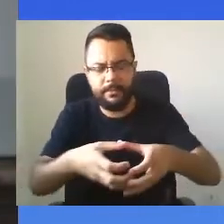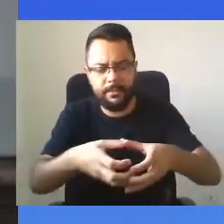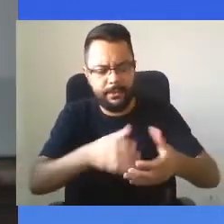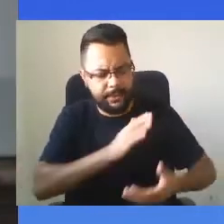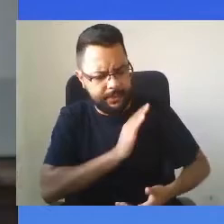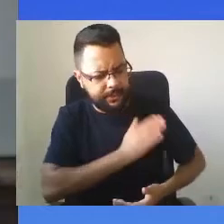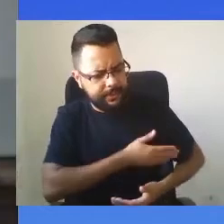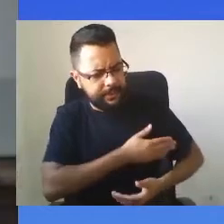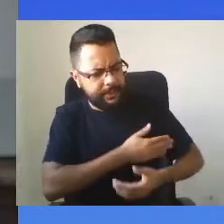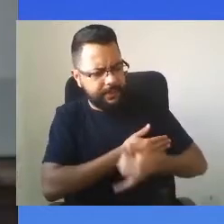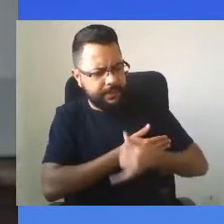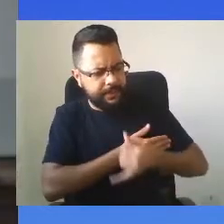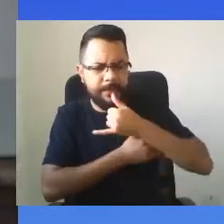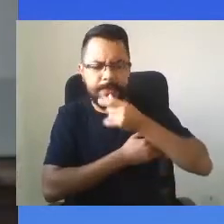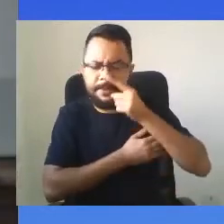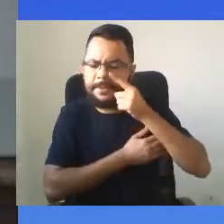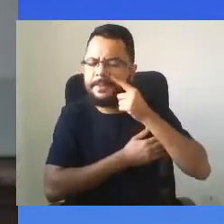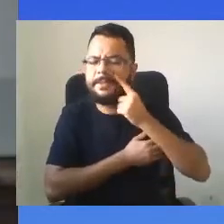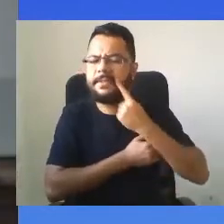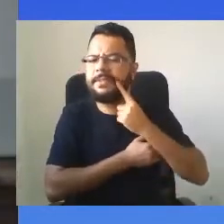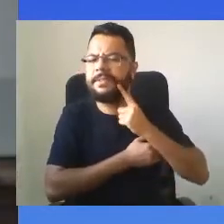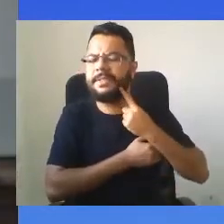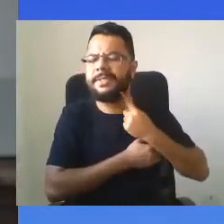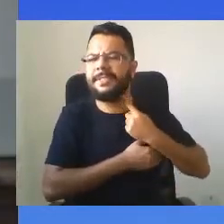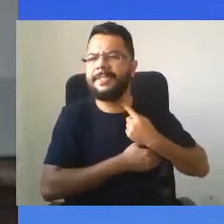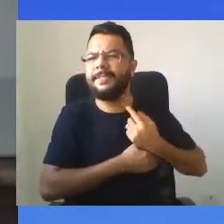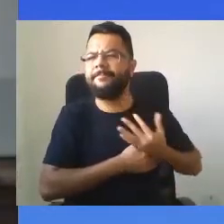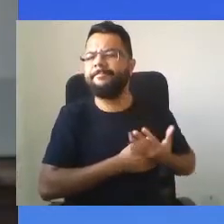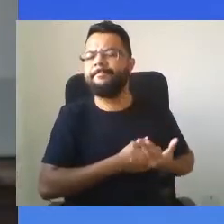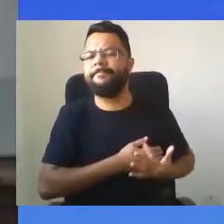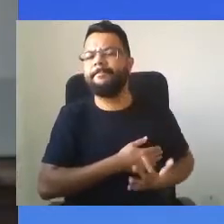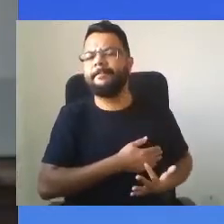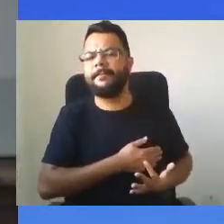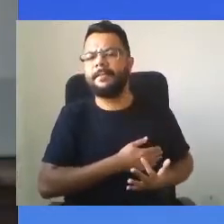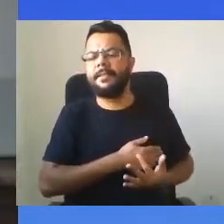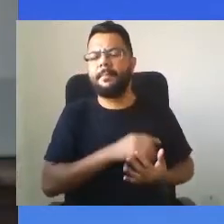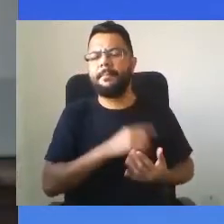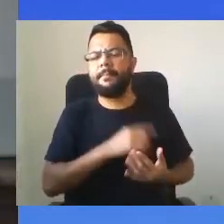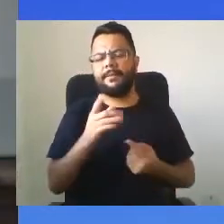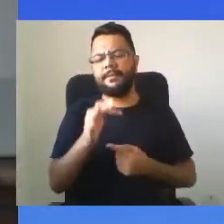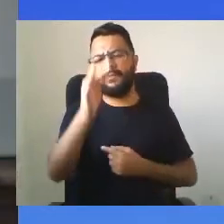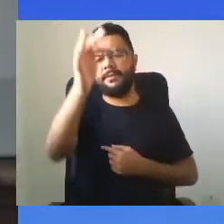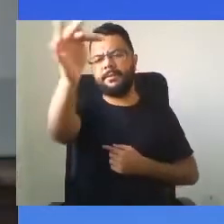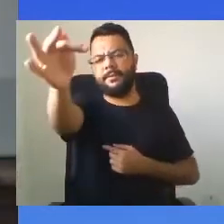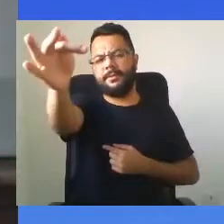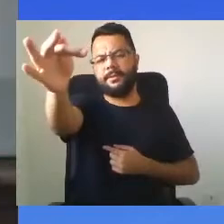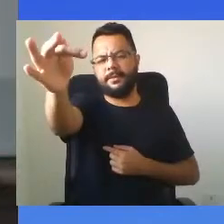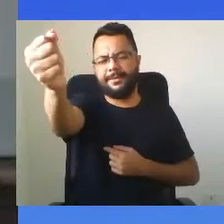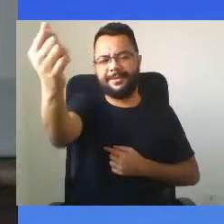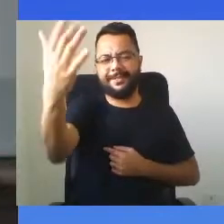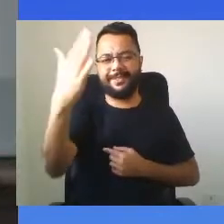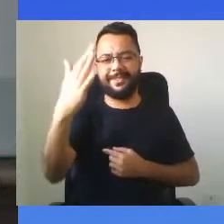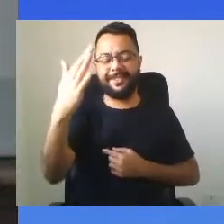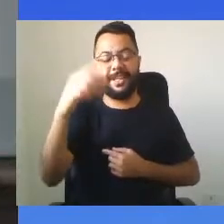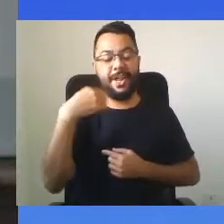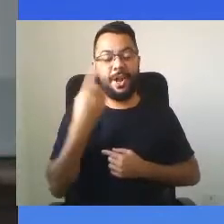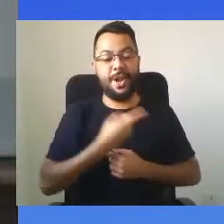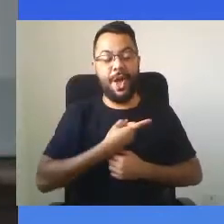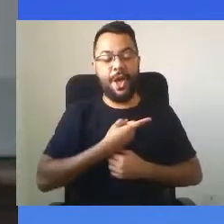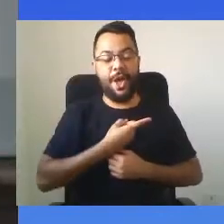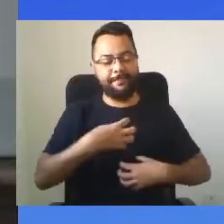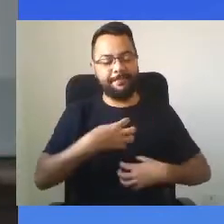e o destino abençoado, nós nos sentiremos felizes só por estar vivos.